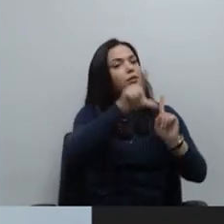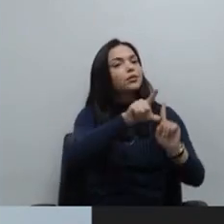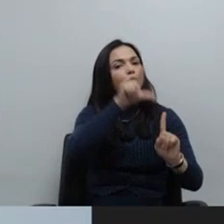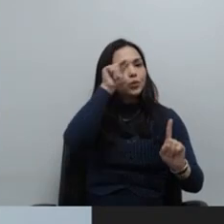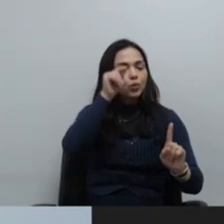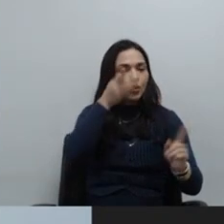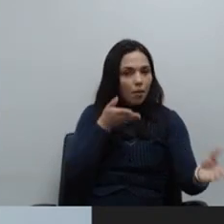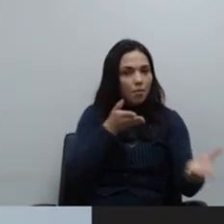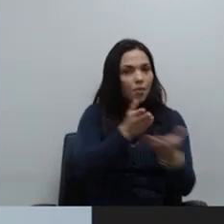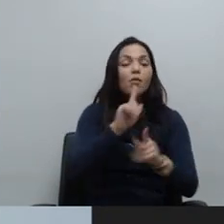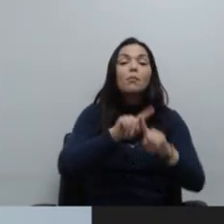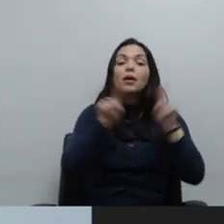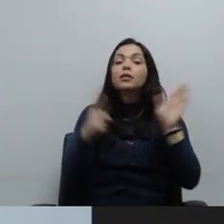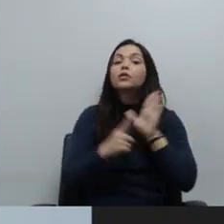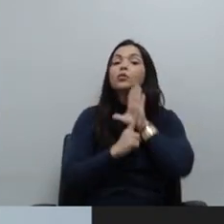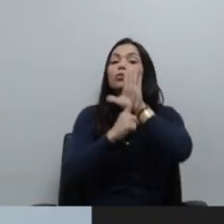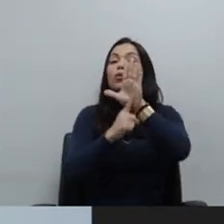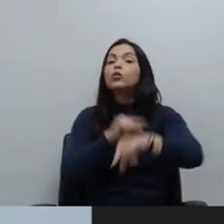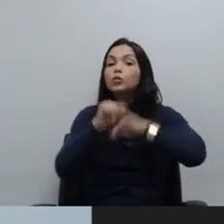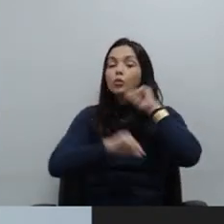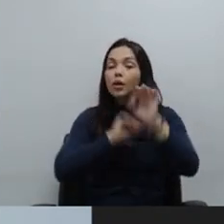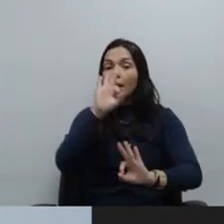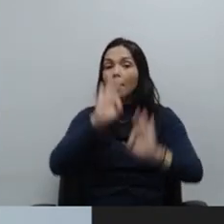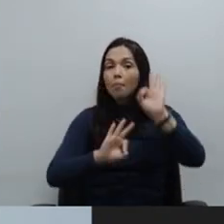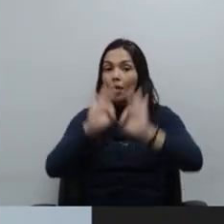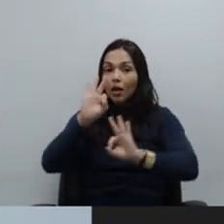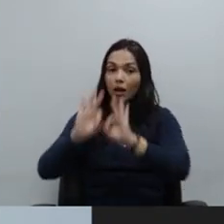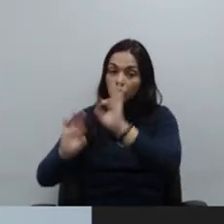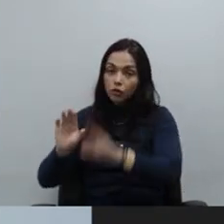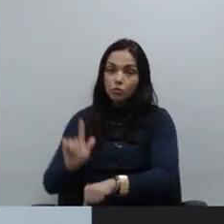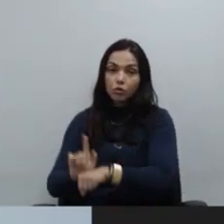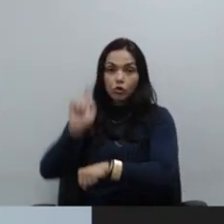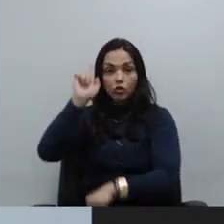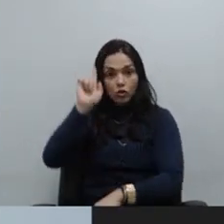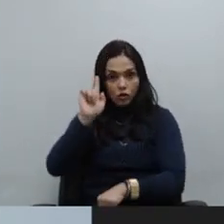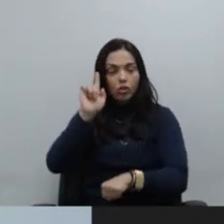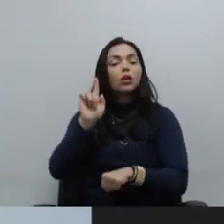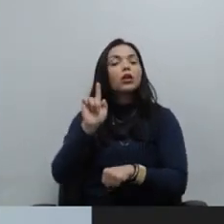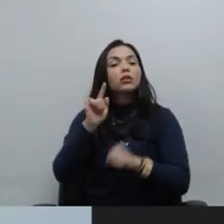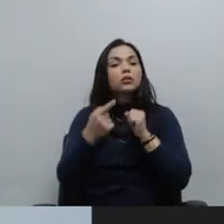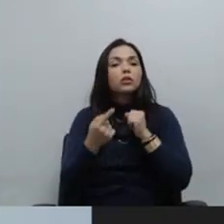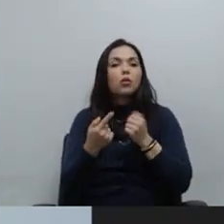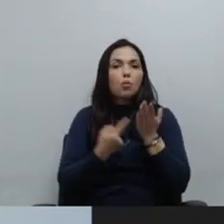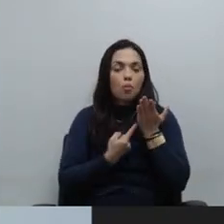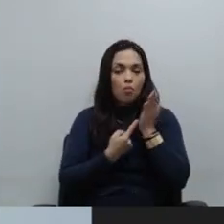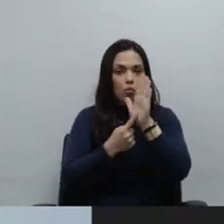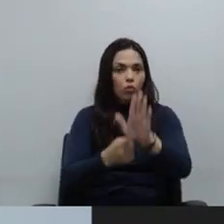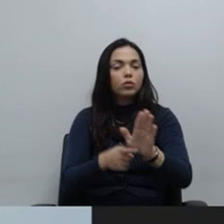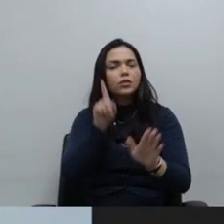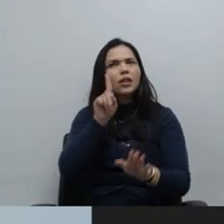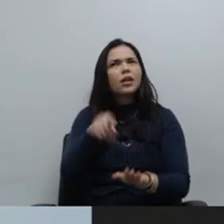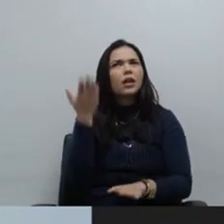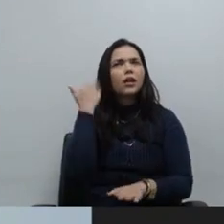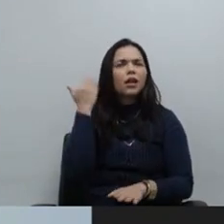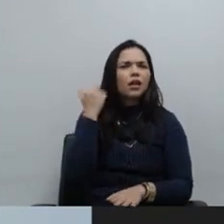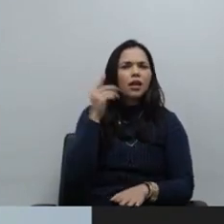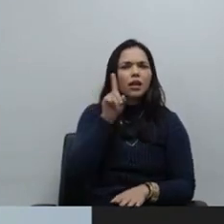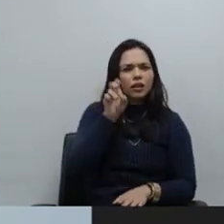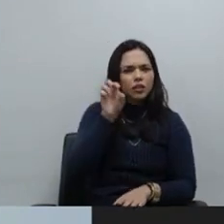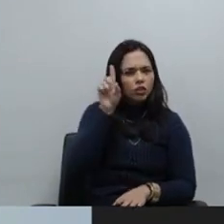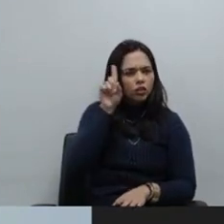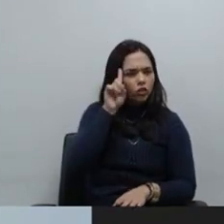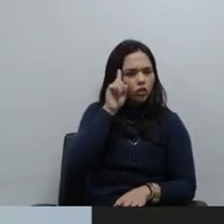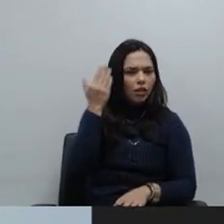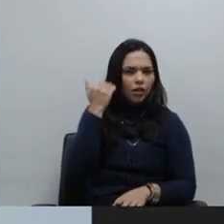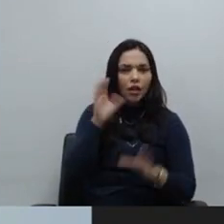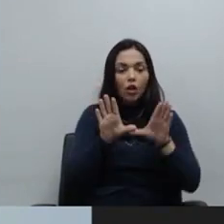isso demonstra que o planejamento que a gestão nos trouxe naquela sessão do conselho, eu acho que 15 dias atrás, estava